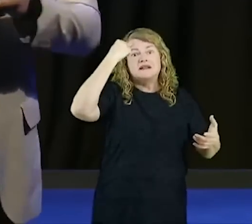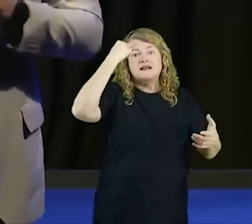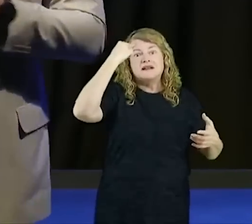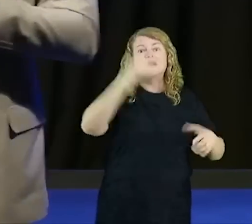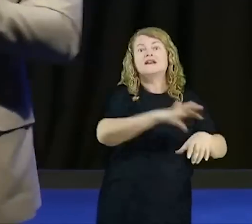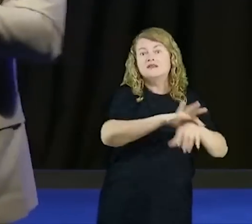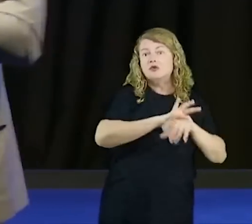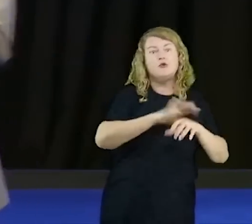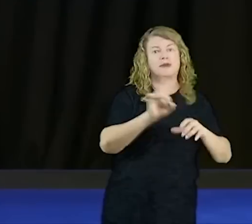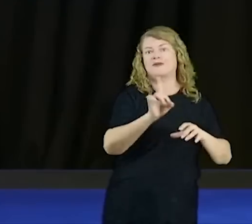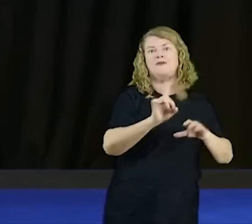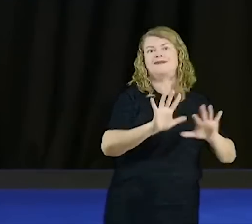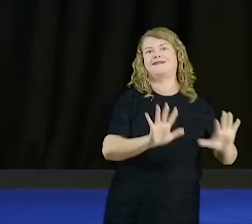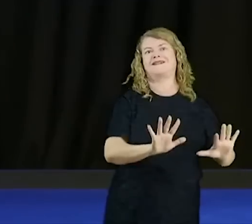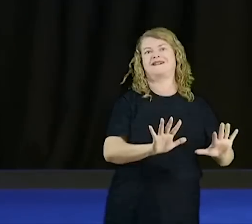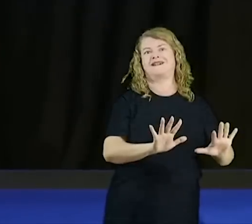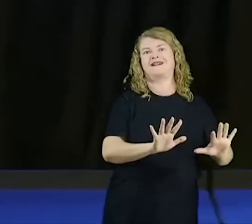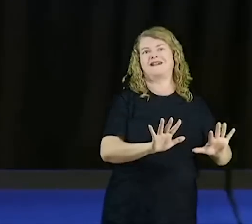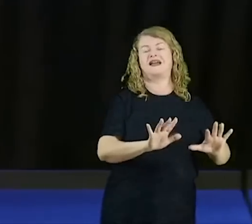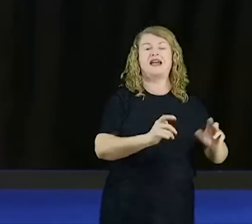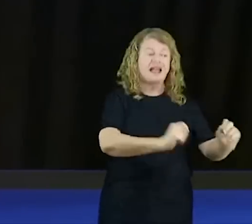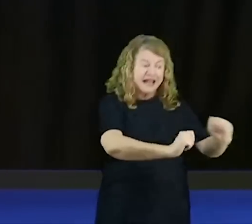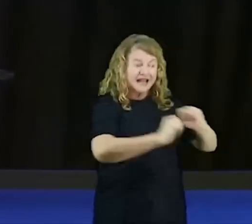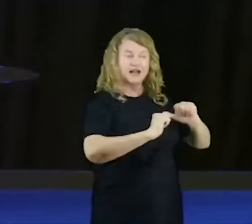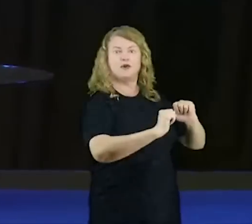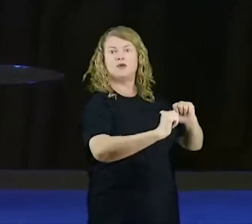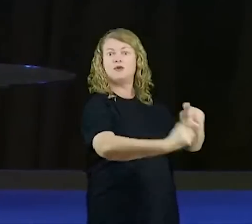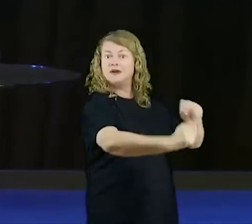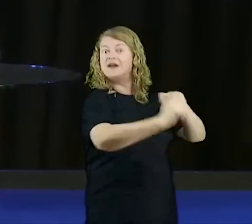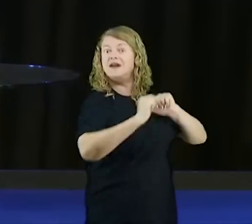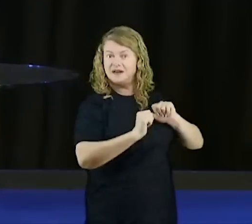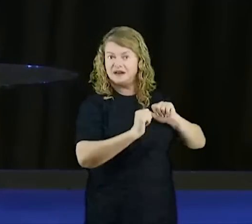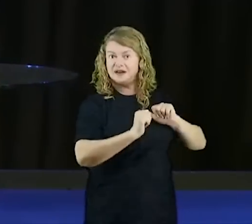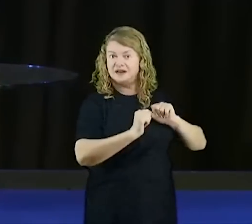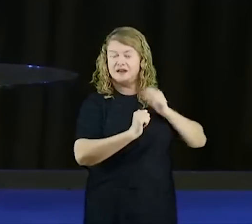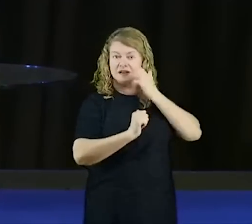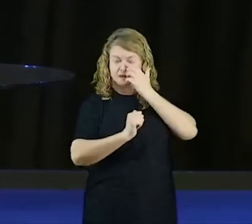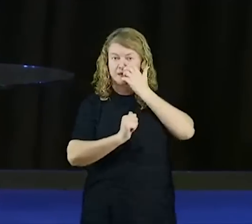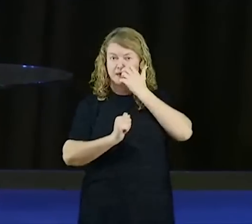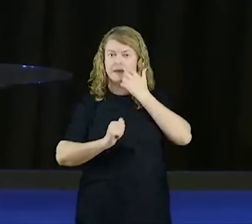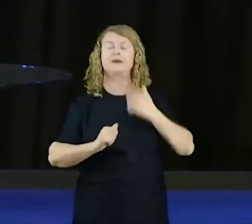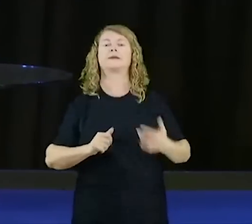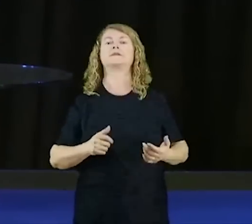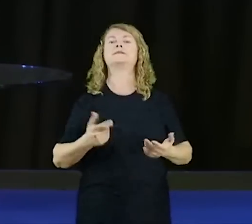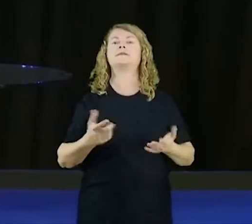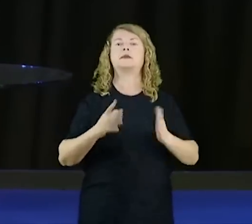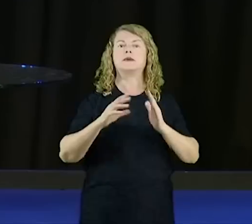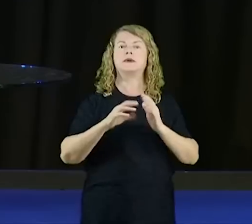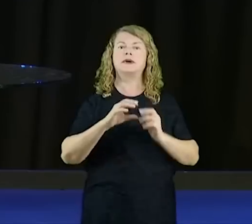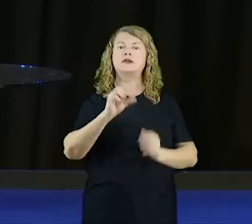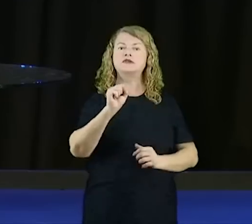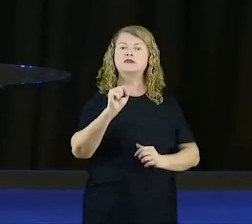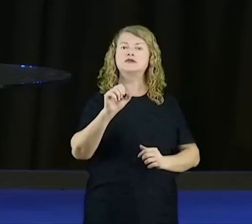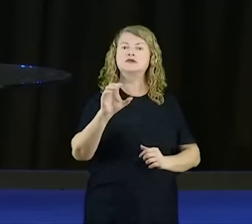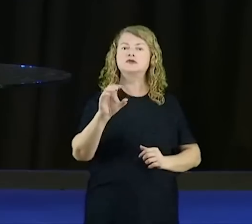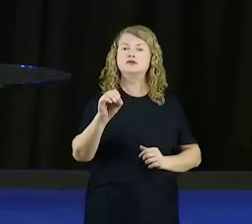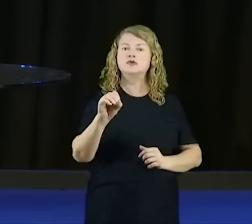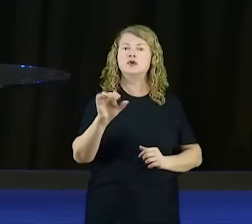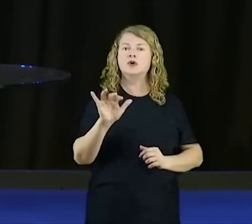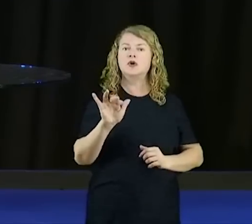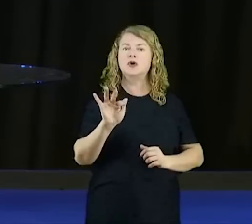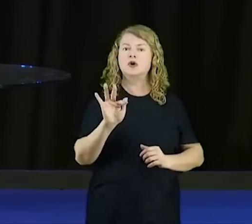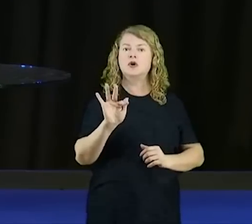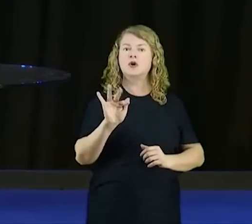pacote que te convence a respeito de uma verdadeira mentira. Isso chama-se sofisma. Então, o sofisma